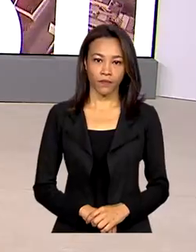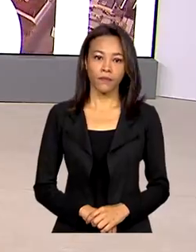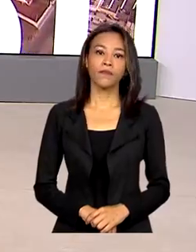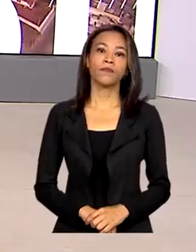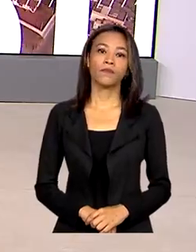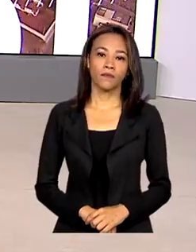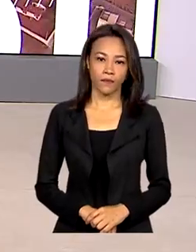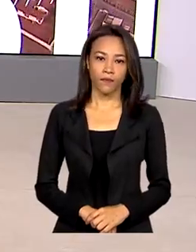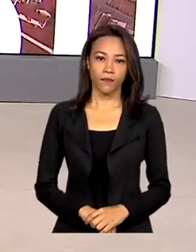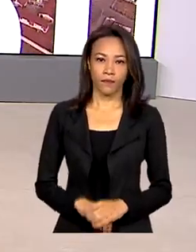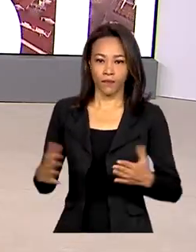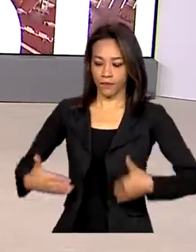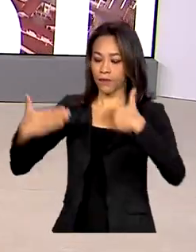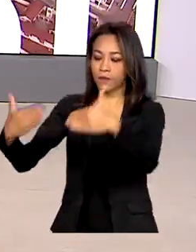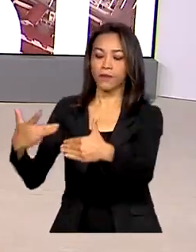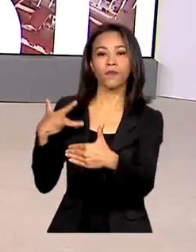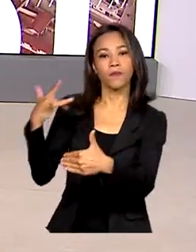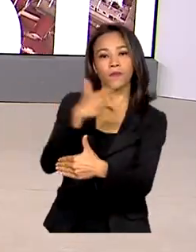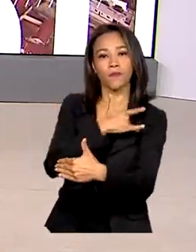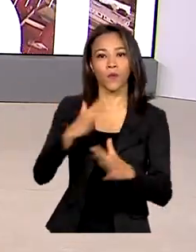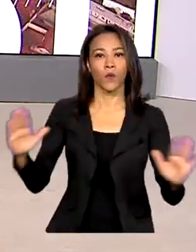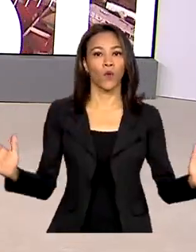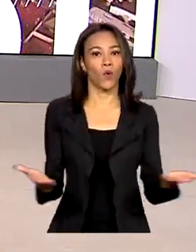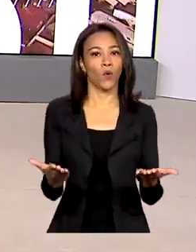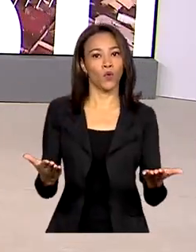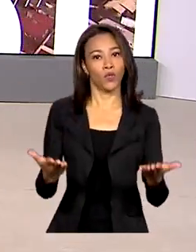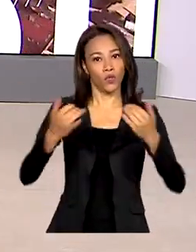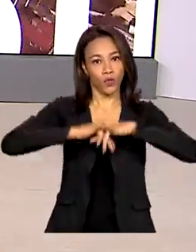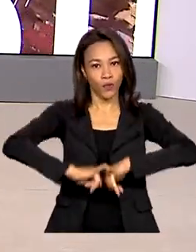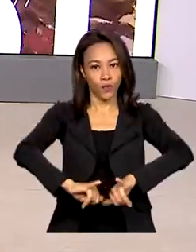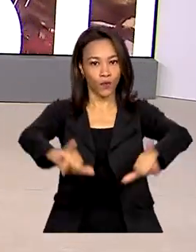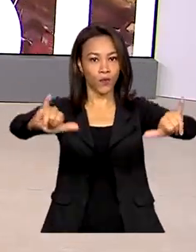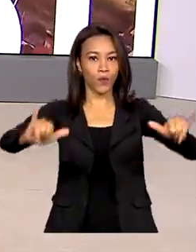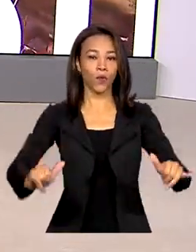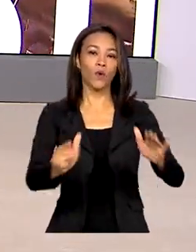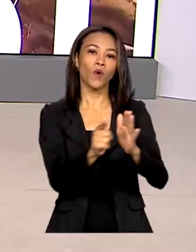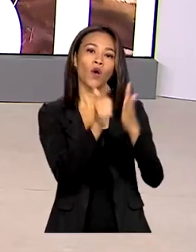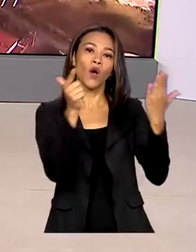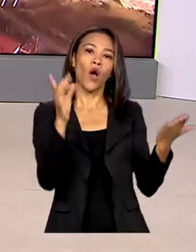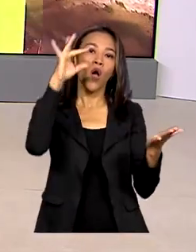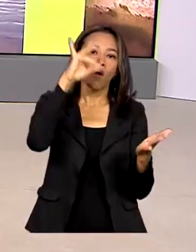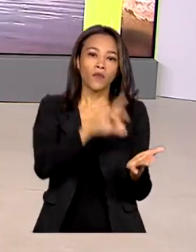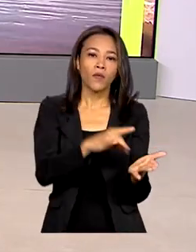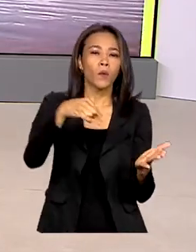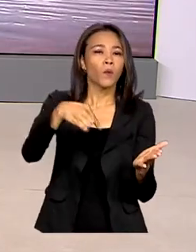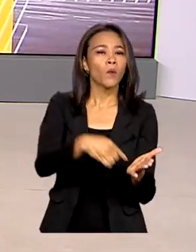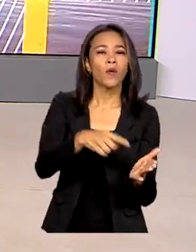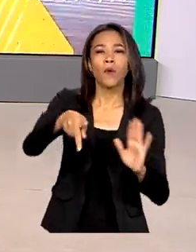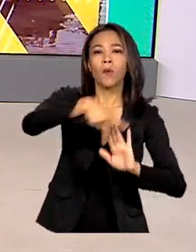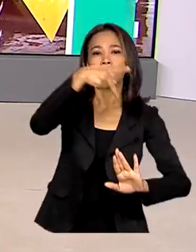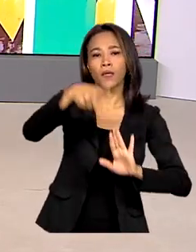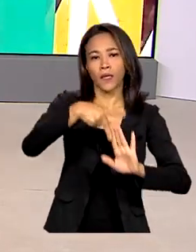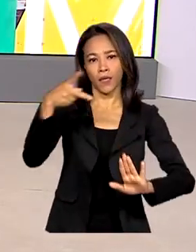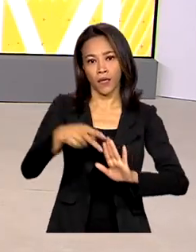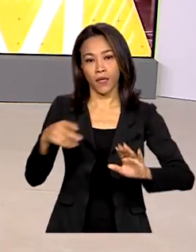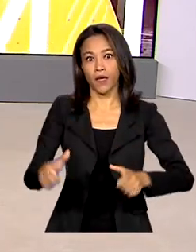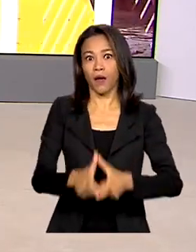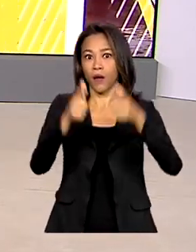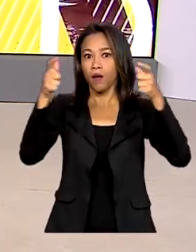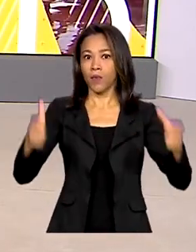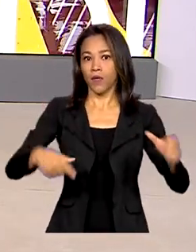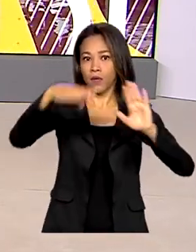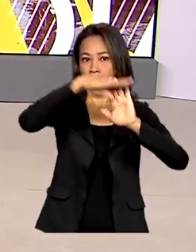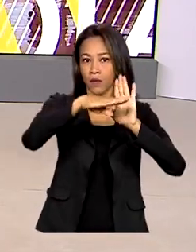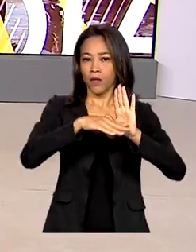E o Ministério da Saúde divulgou hoje no Diário Oficial uma portaria que institui a ampliação do programa que promove a